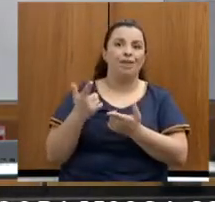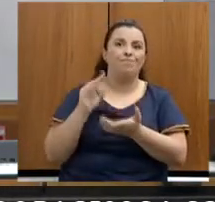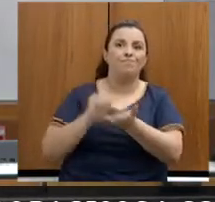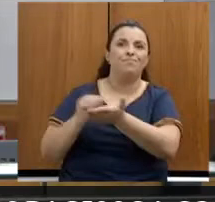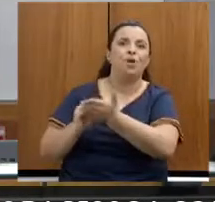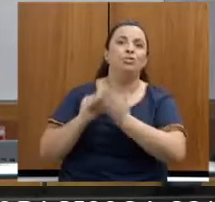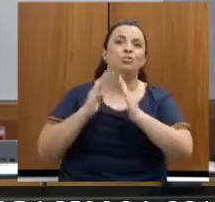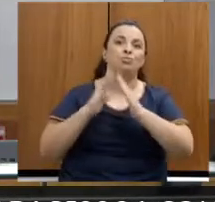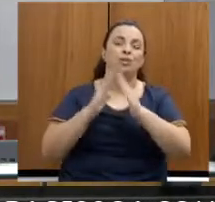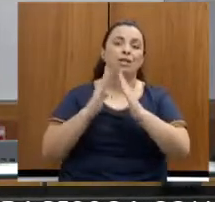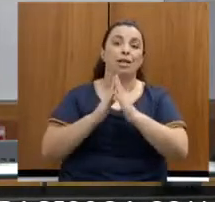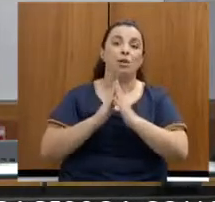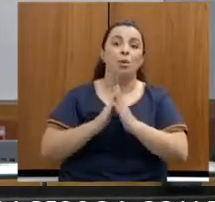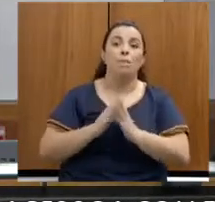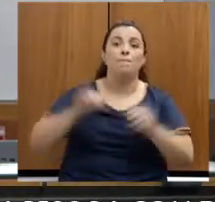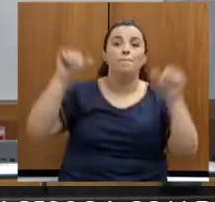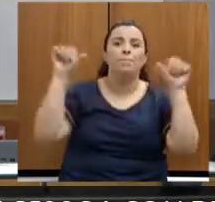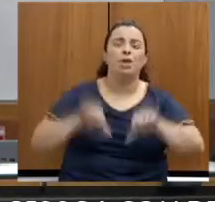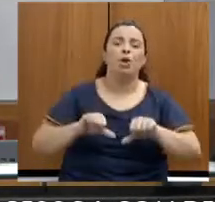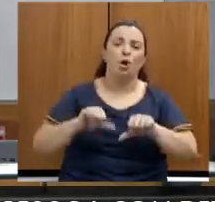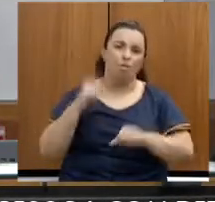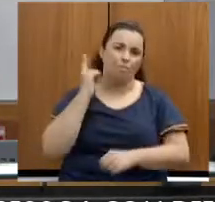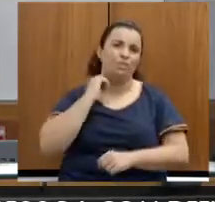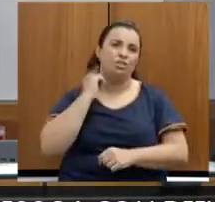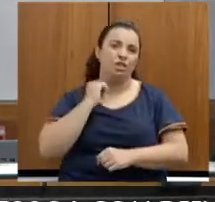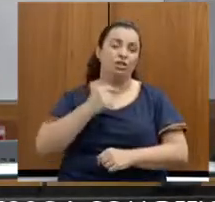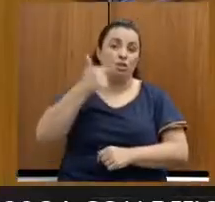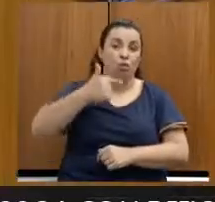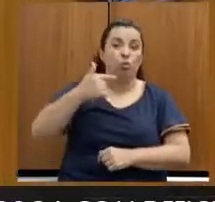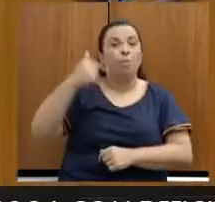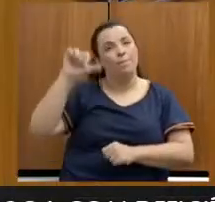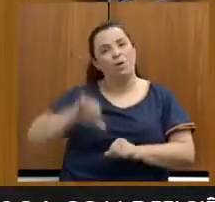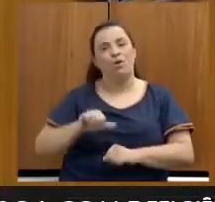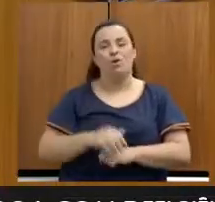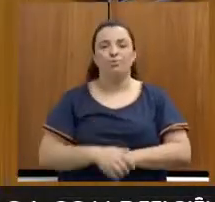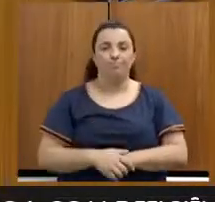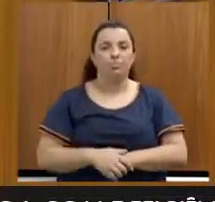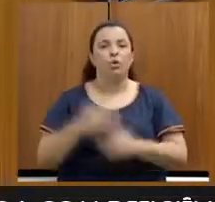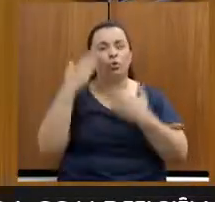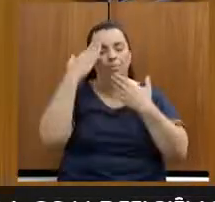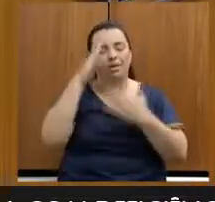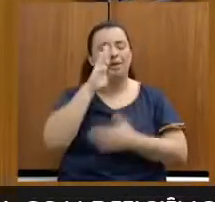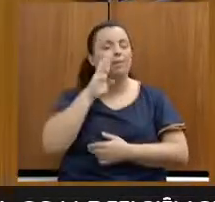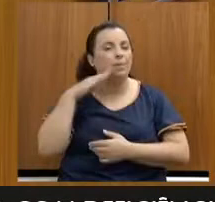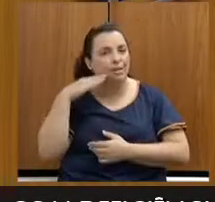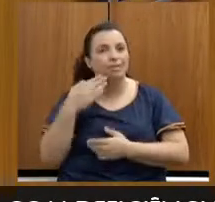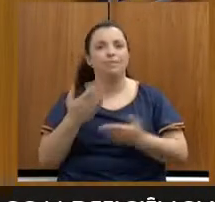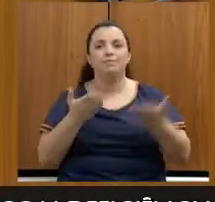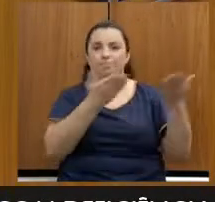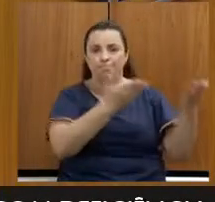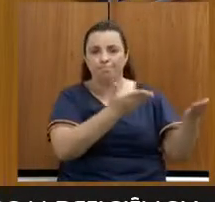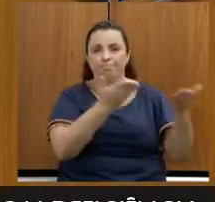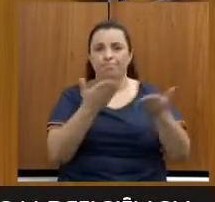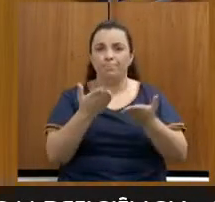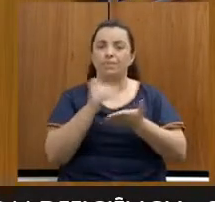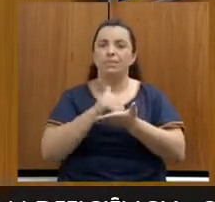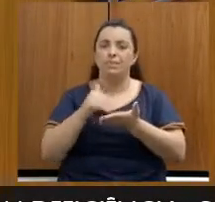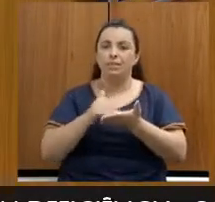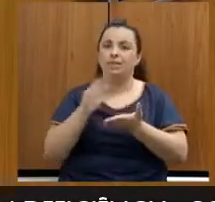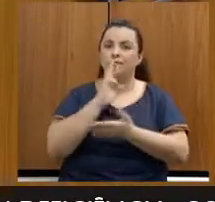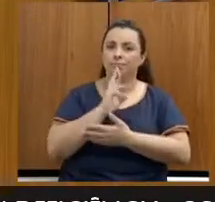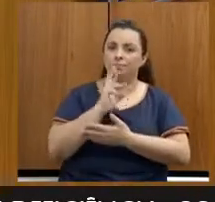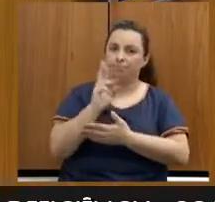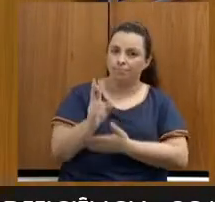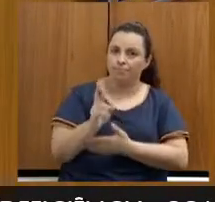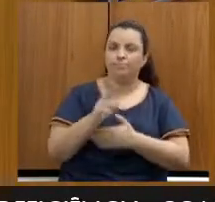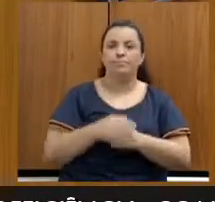do país. São essas as considerações, presidente. Muito obrigado, deputada Beatriz Serqueira. Com a palavra, a secretária Elisabeth Jucá